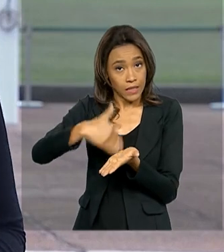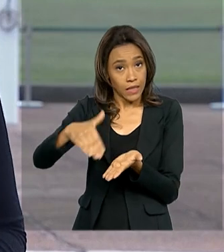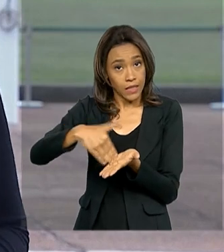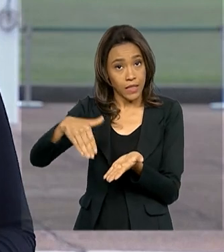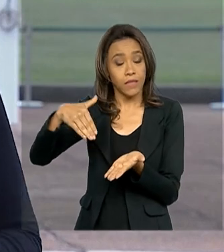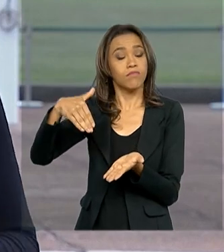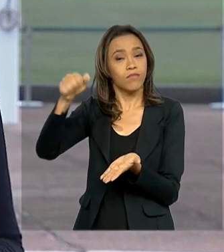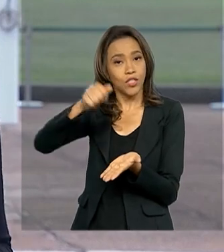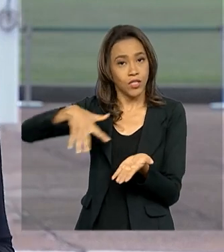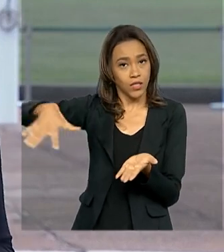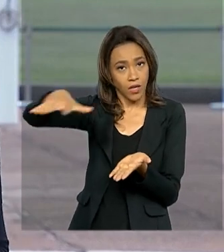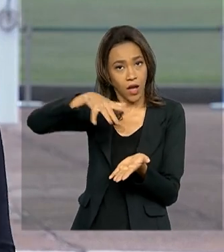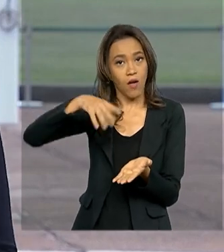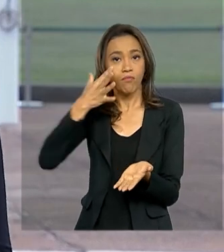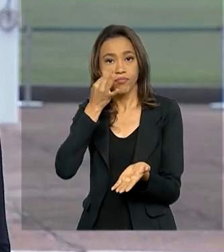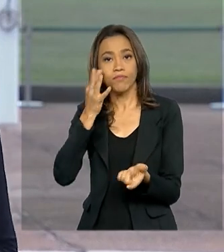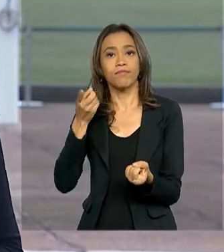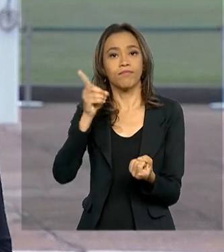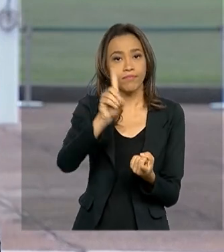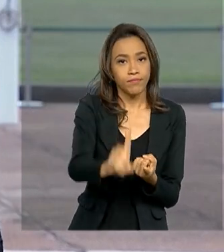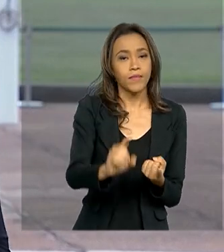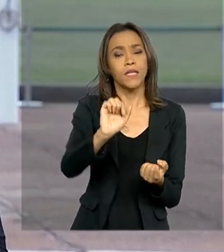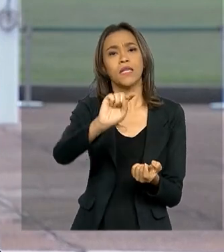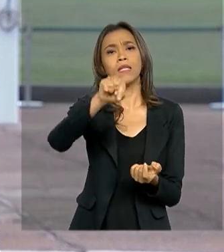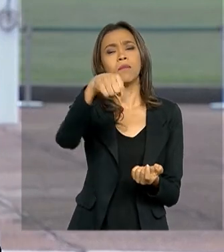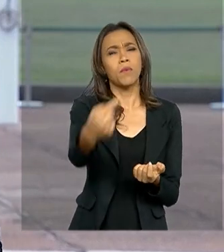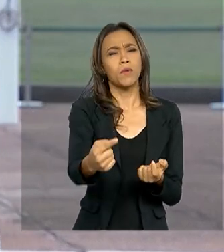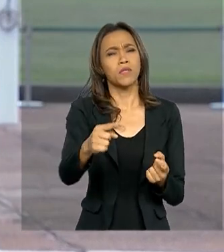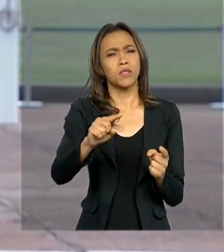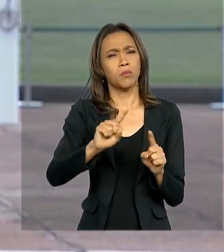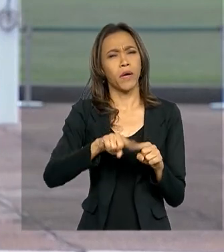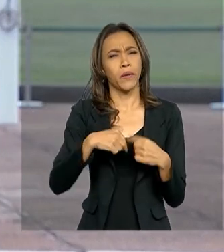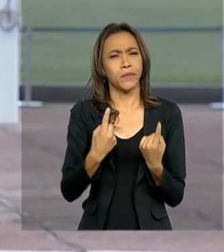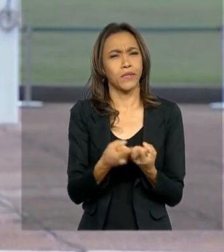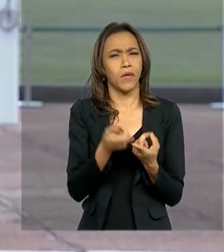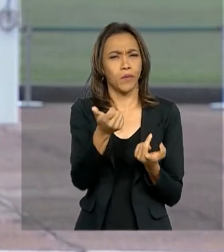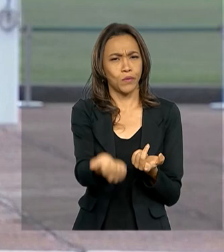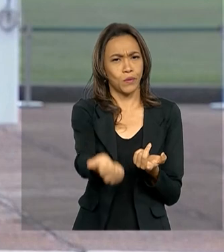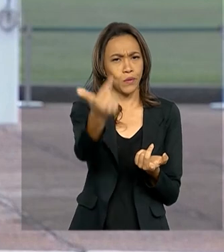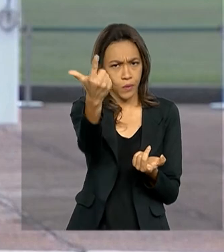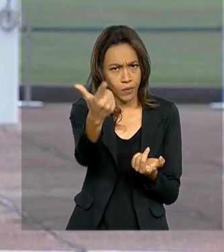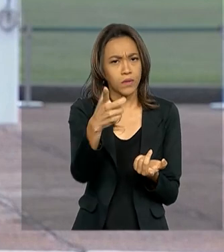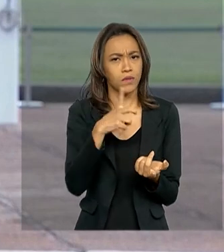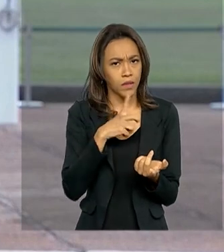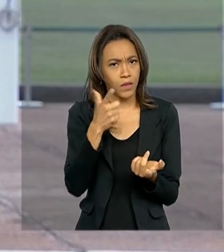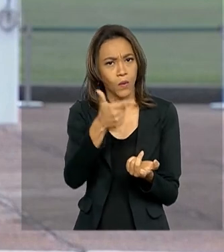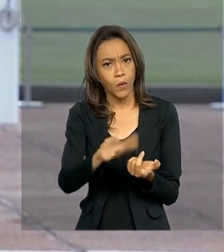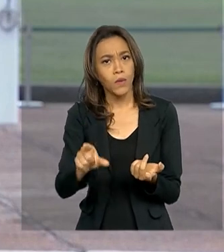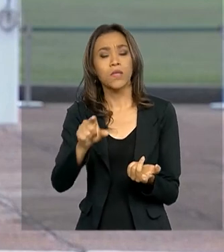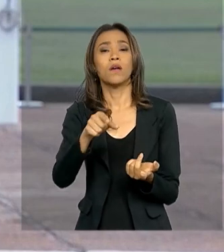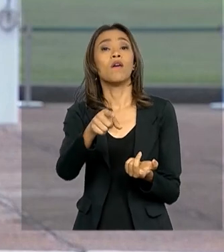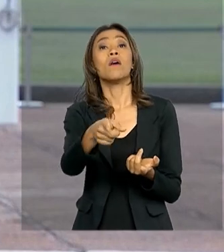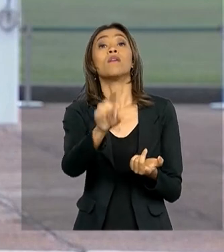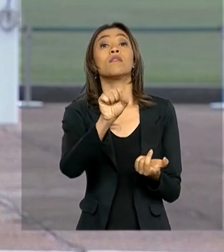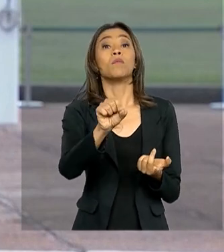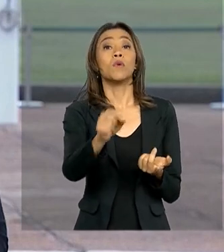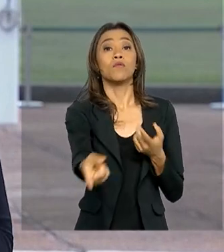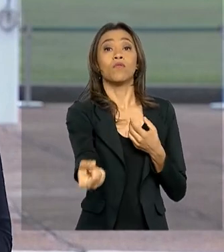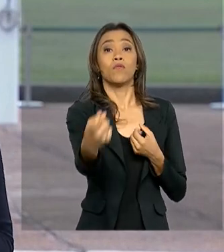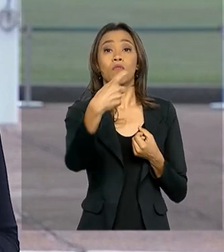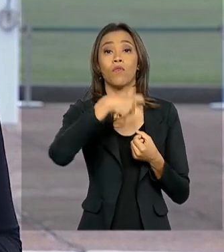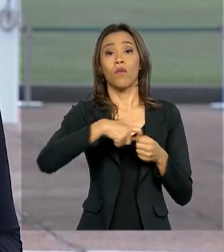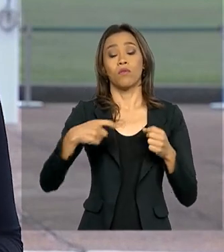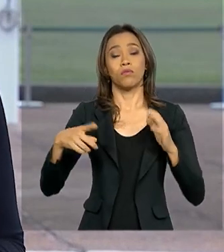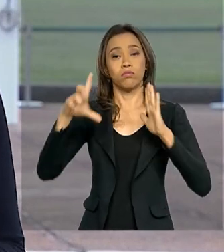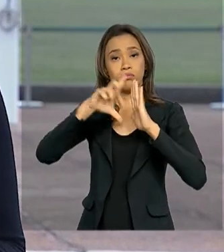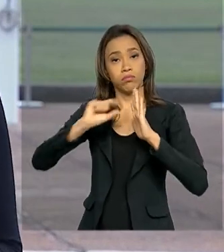Francisco. E depois da reunião, que está previsto para o meio-dia, o presidente segue para o Palácio do Planalto, onde cumpre uma